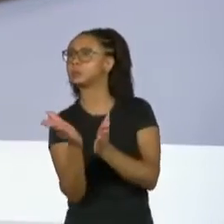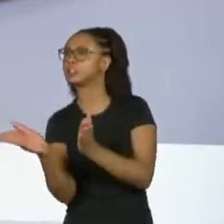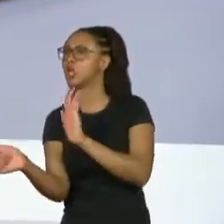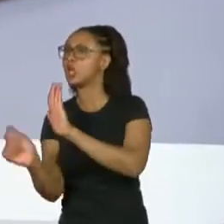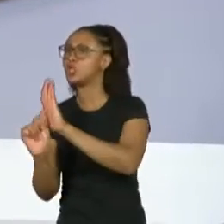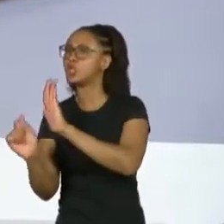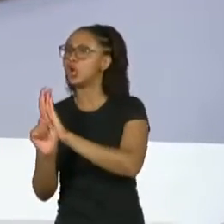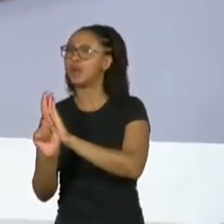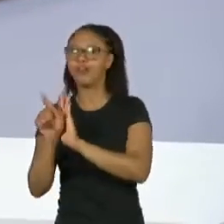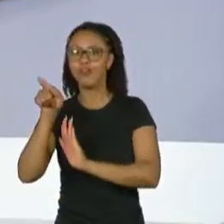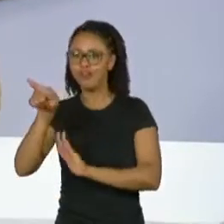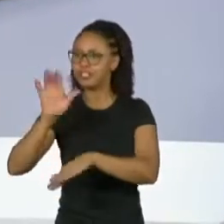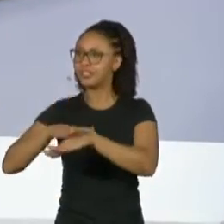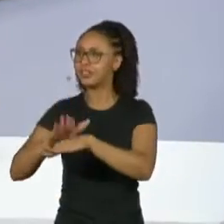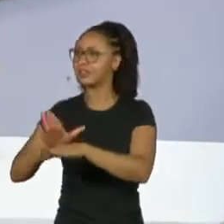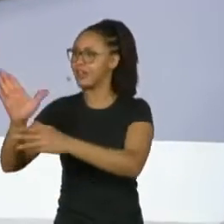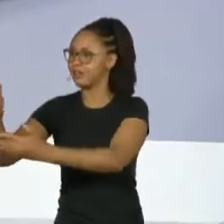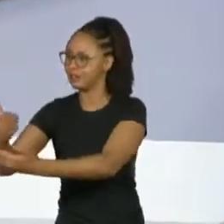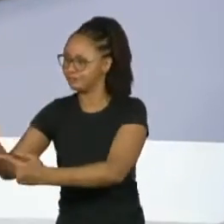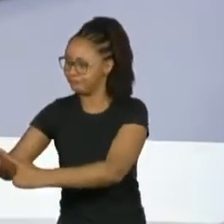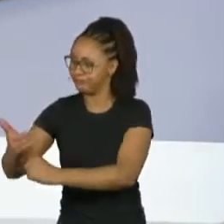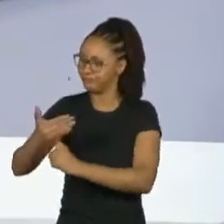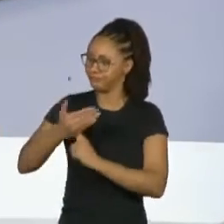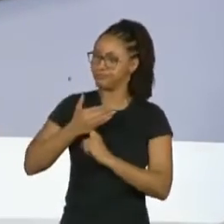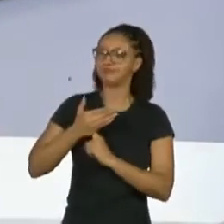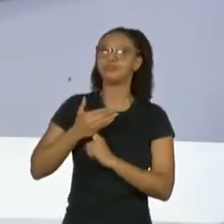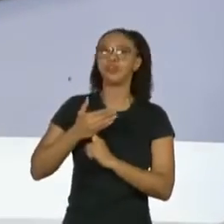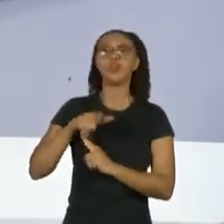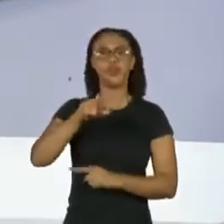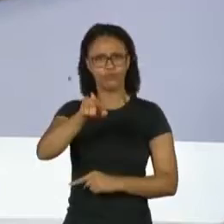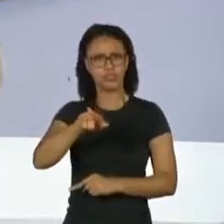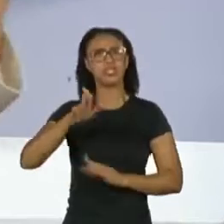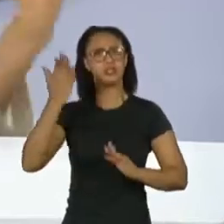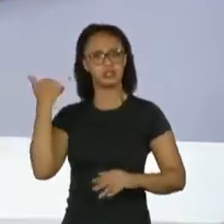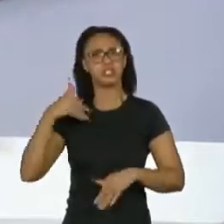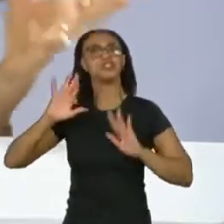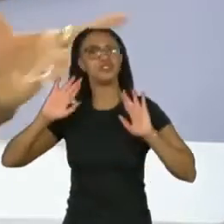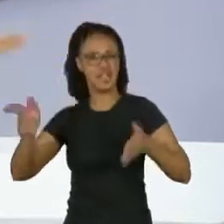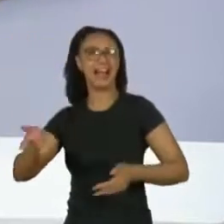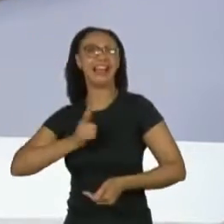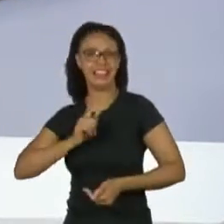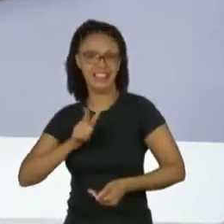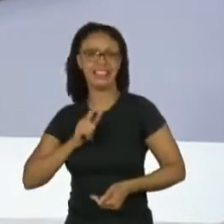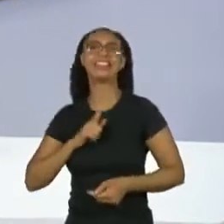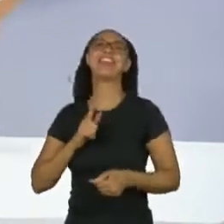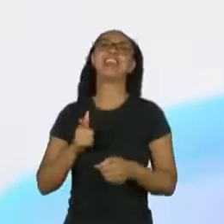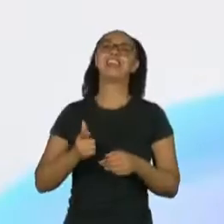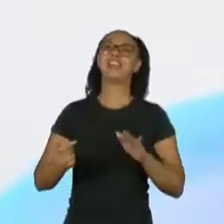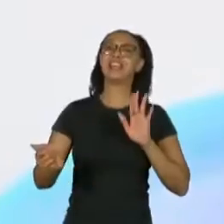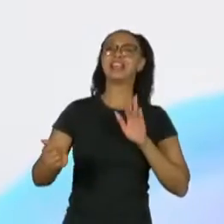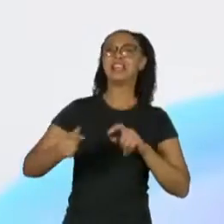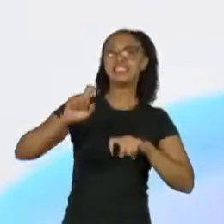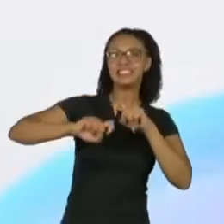viveu anos ali de muita libertação, de drogas, sexo e rock'n'roll, né, como a gente fala, nos anos 70, principalmente.